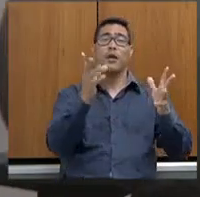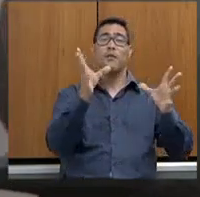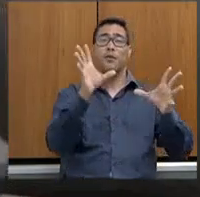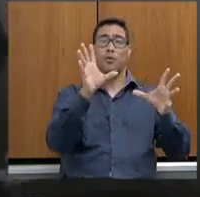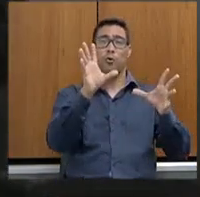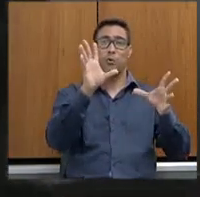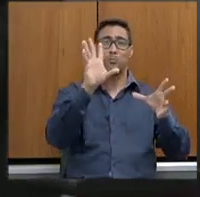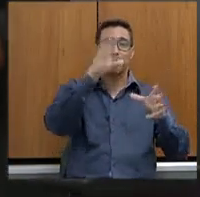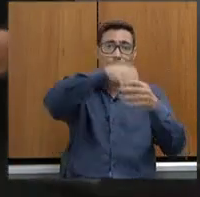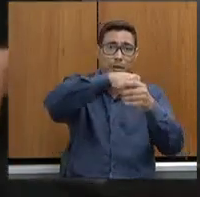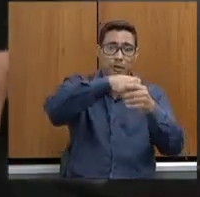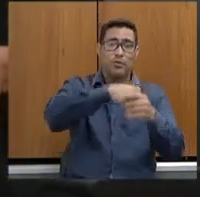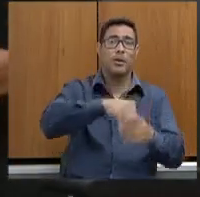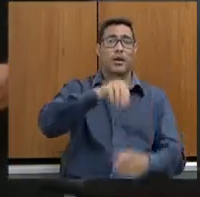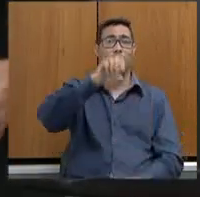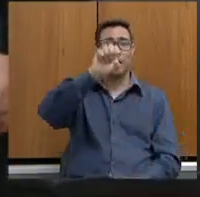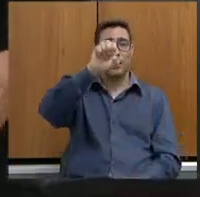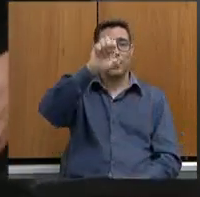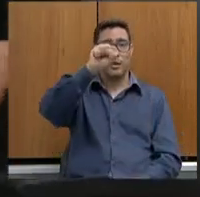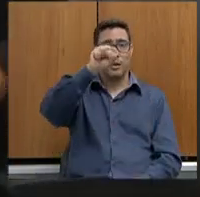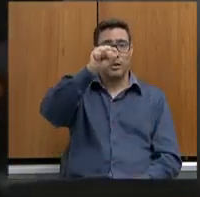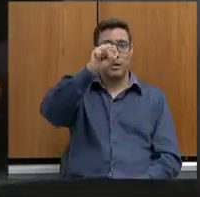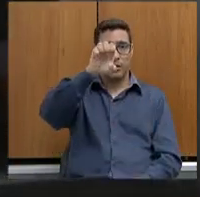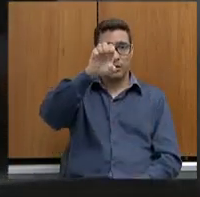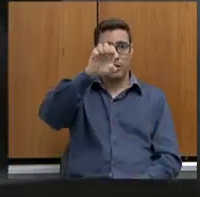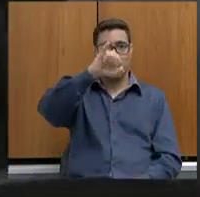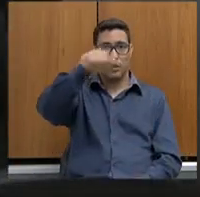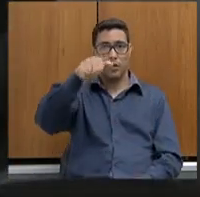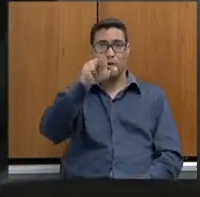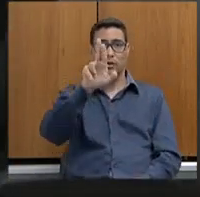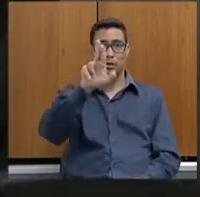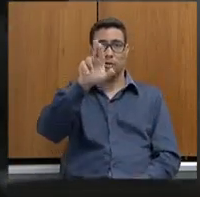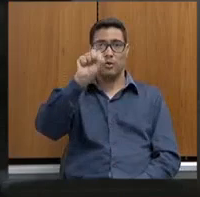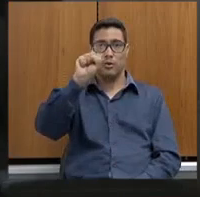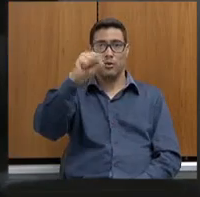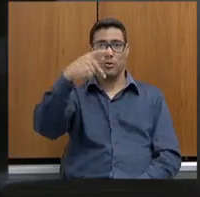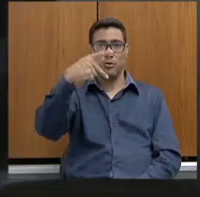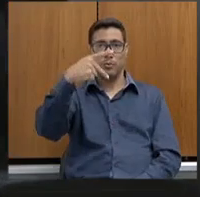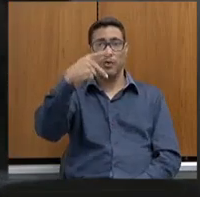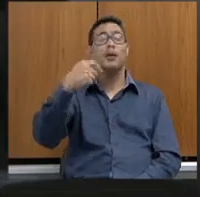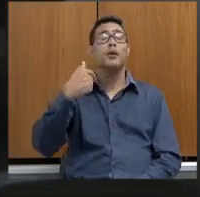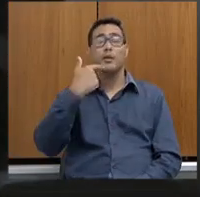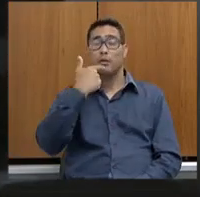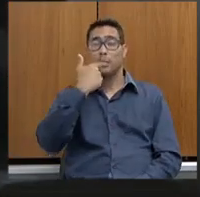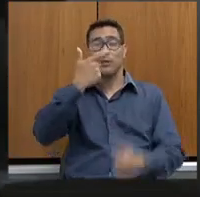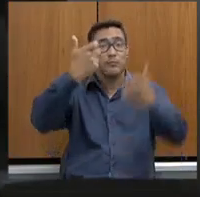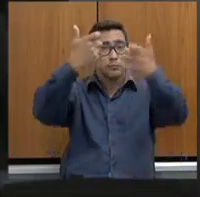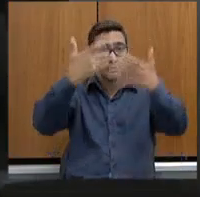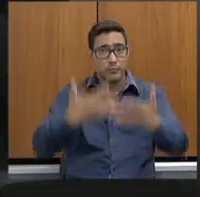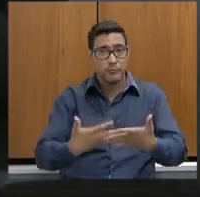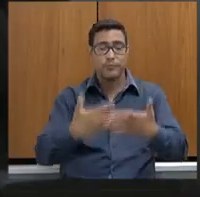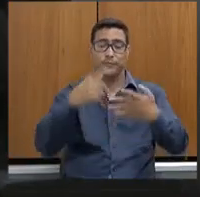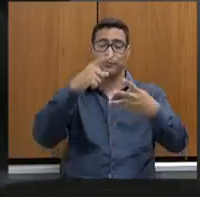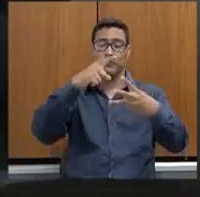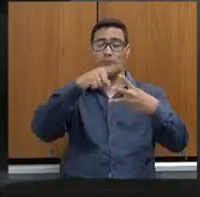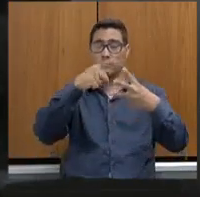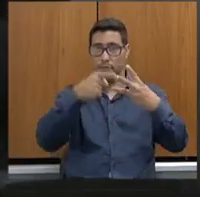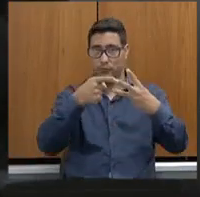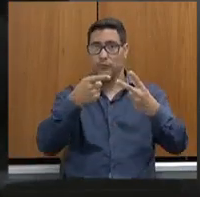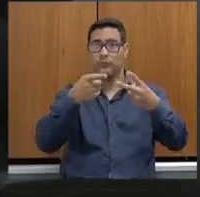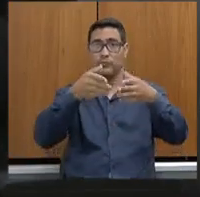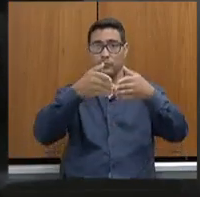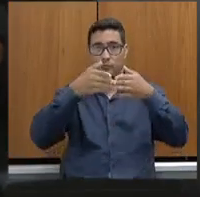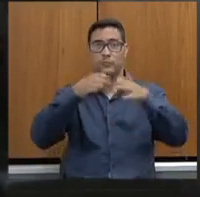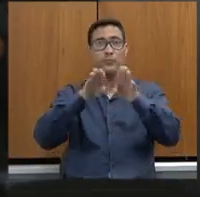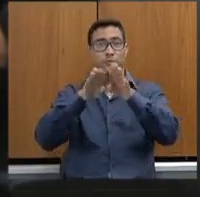dados sejam atualizados e informados à comissão. Então, eu queria fazer essas duas colocações. Agradecer a